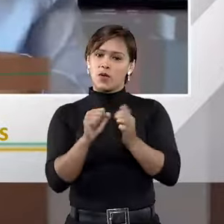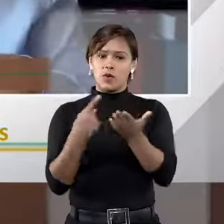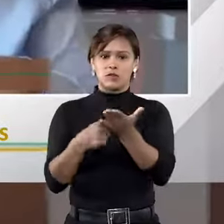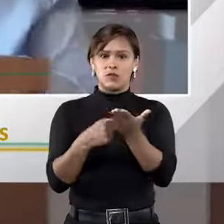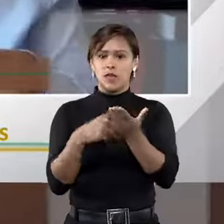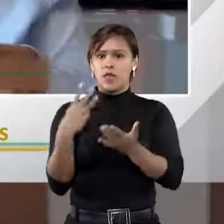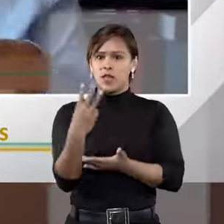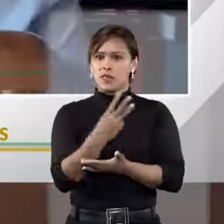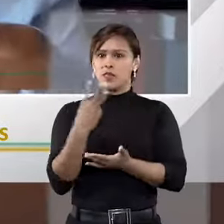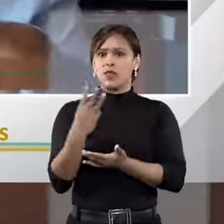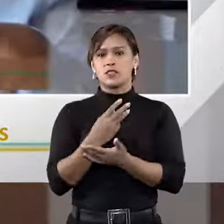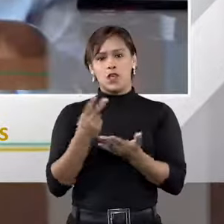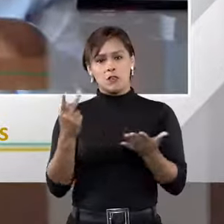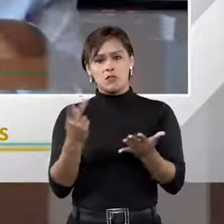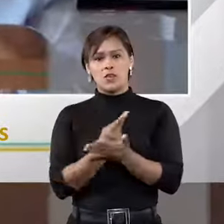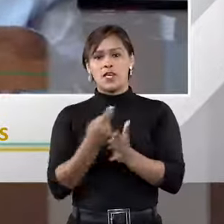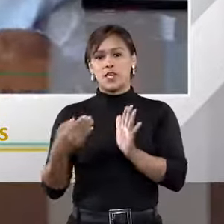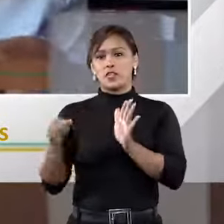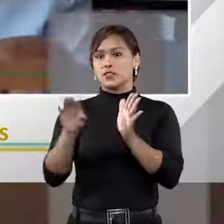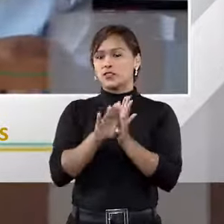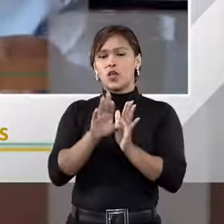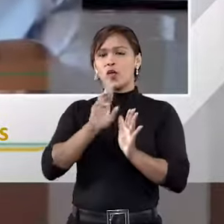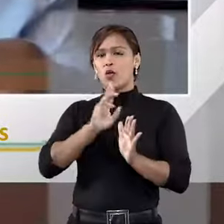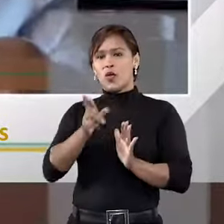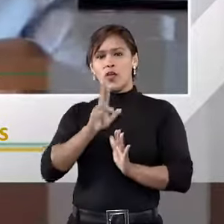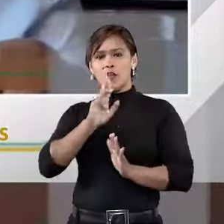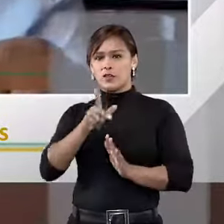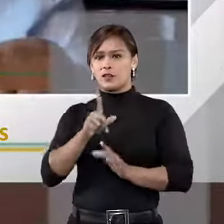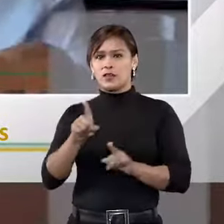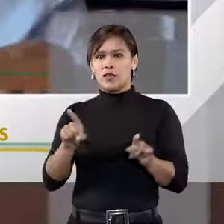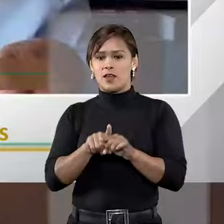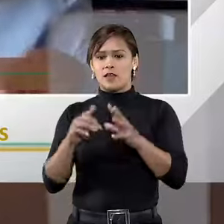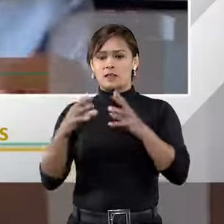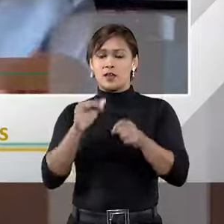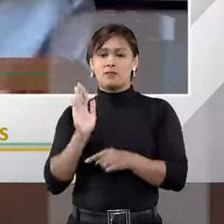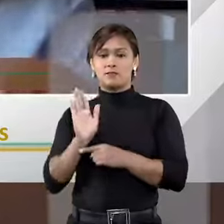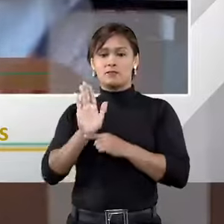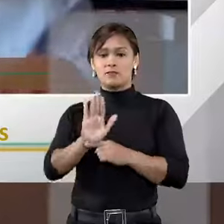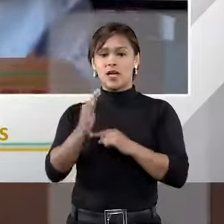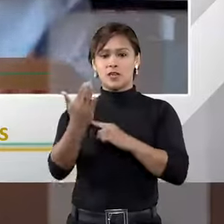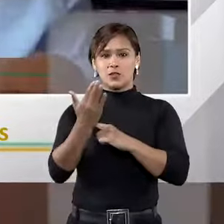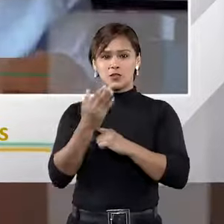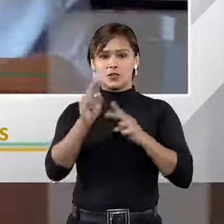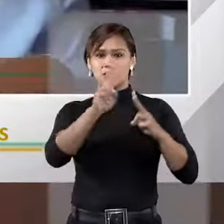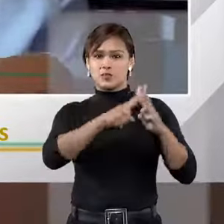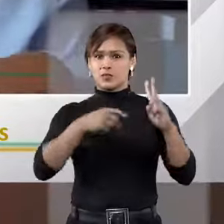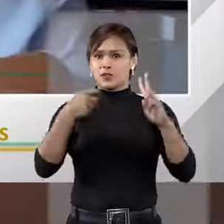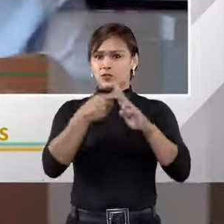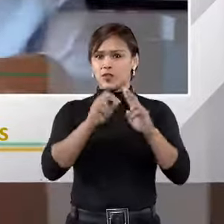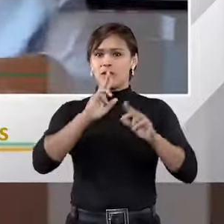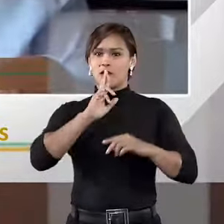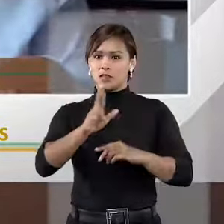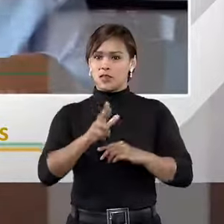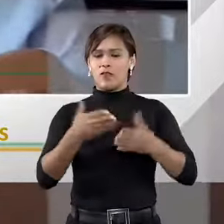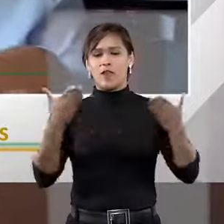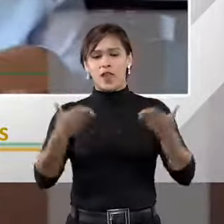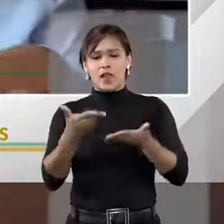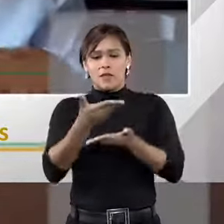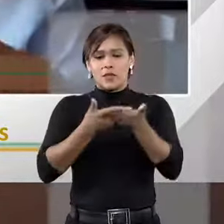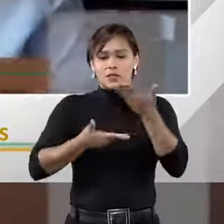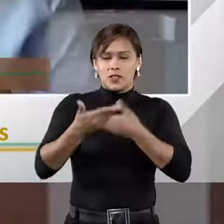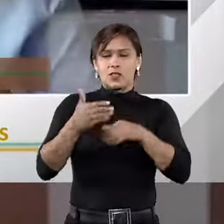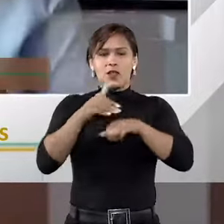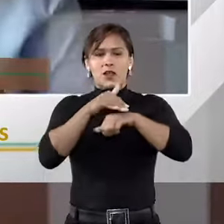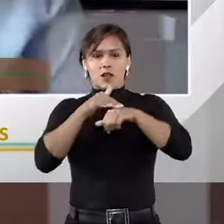meio de terceiros. E os terceiros vêm não para resolver o conflito, mas para ajudar as partes a resolverem o conflito. E aí surge a mediação,